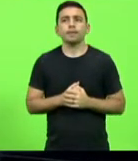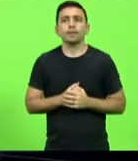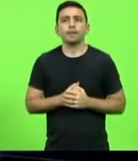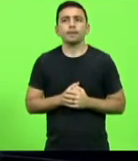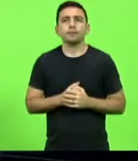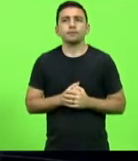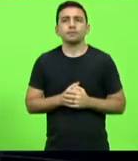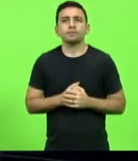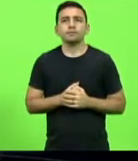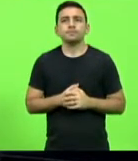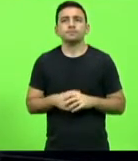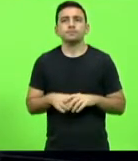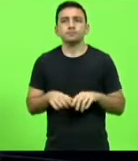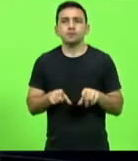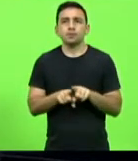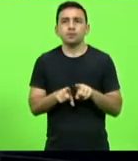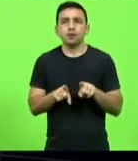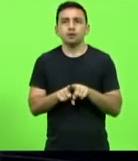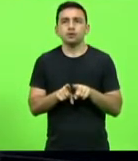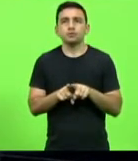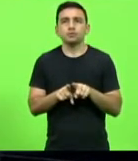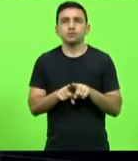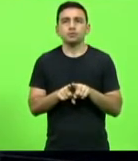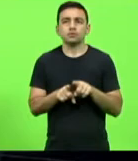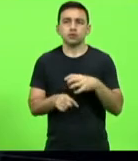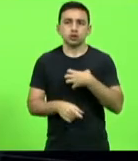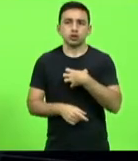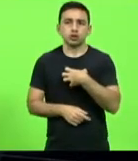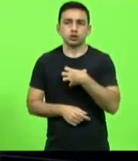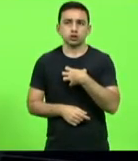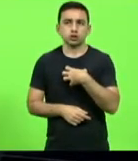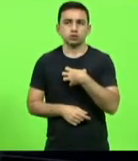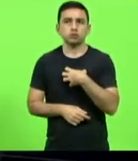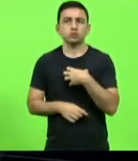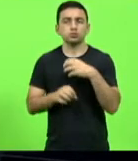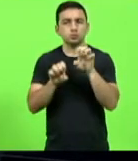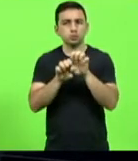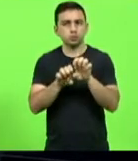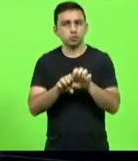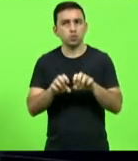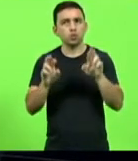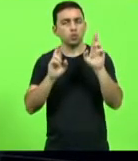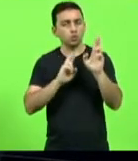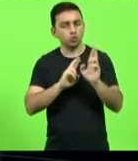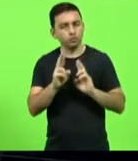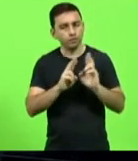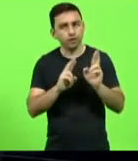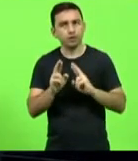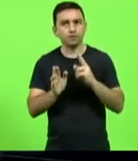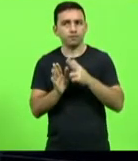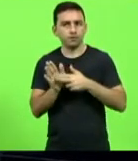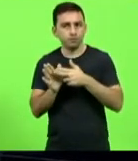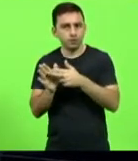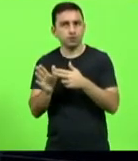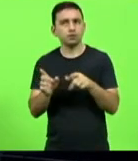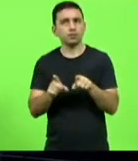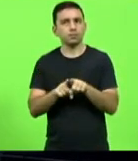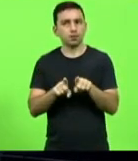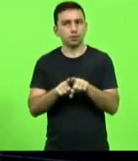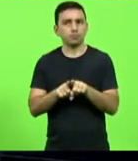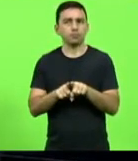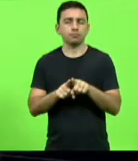nesse sentido né são falando em infraestrutura nós falamos de rodovias e ferrovias e também obviamente as condições